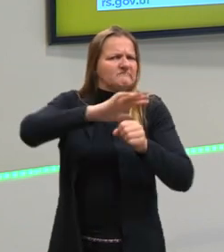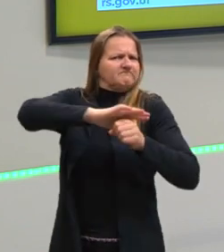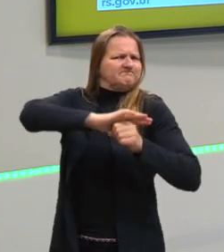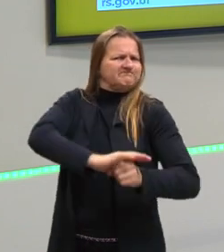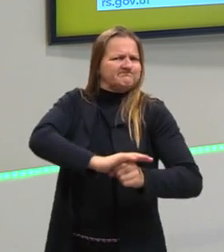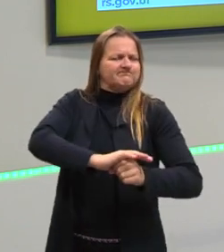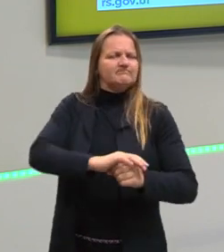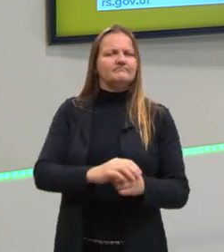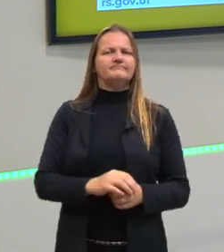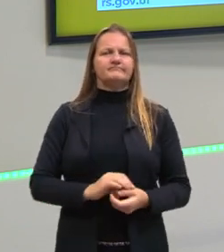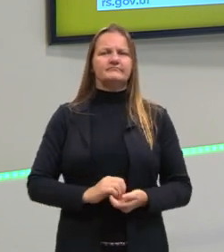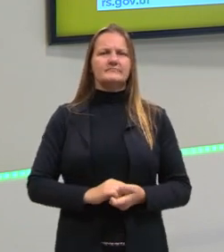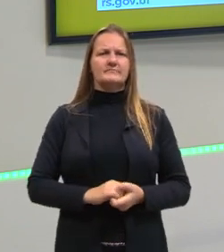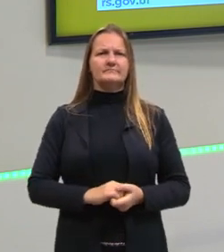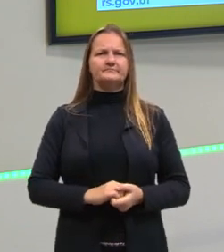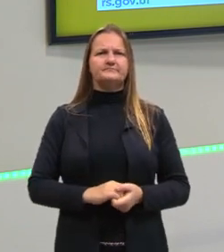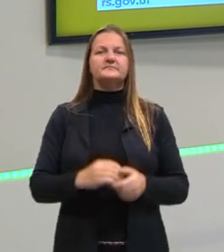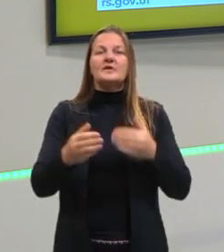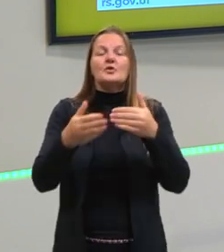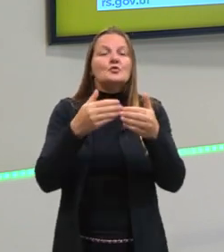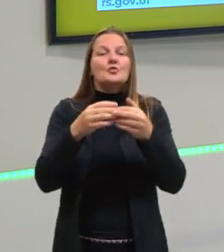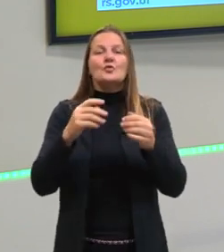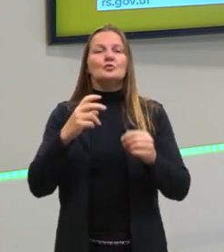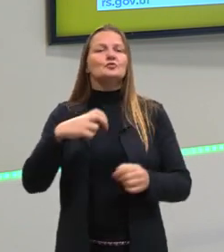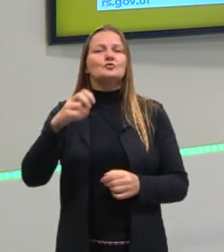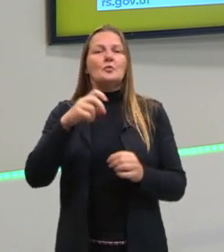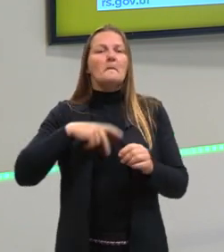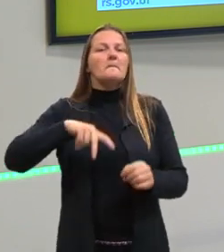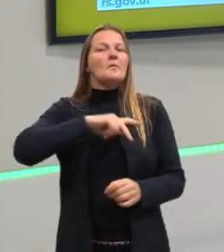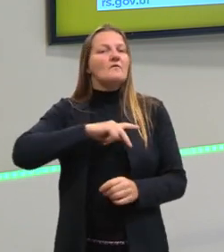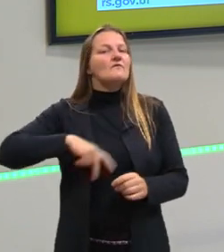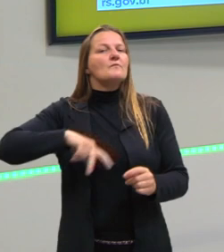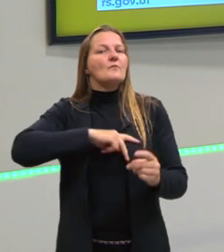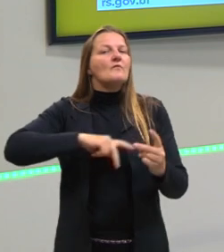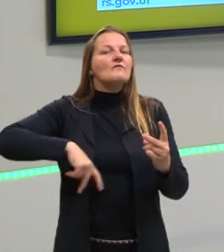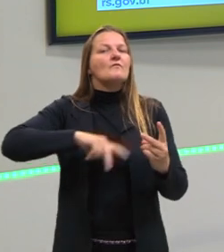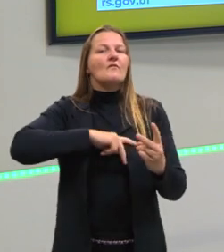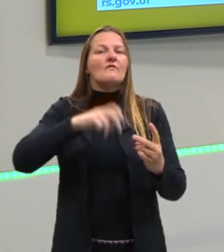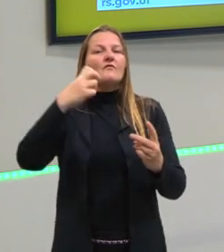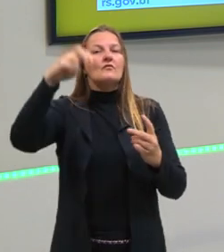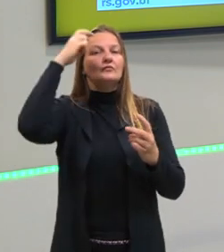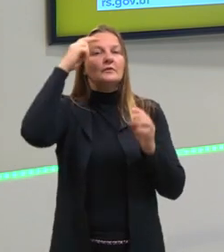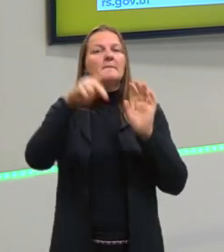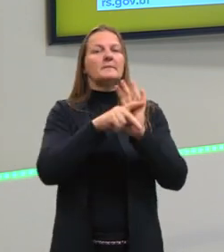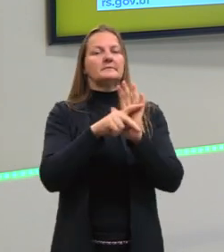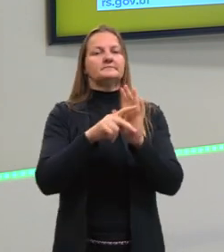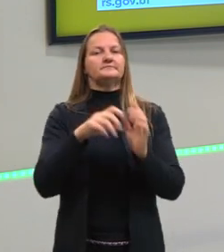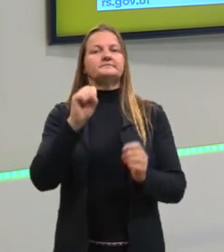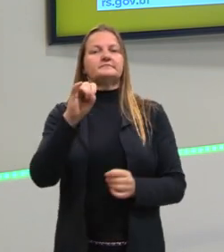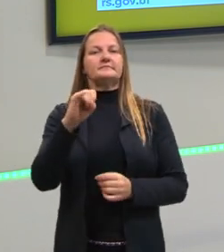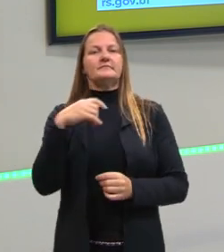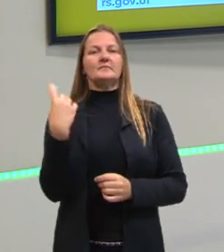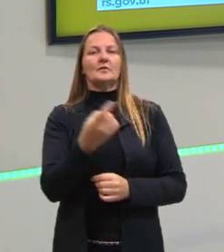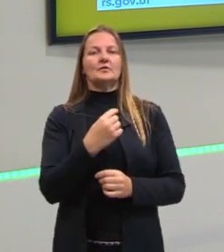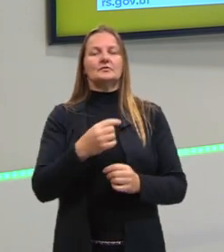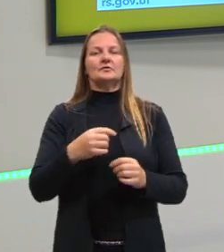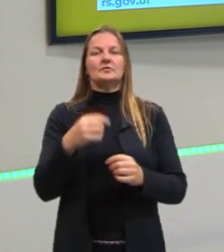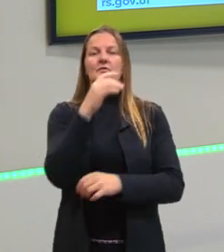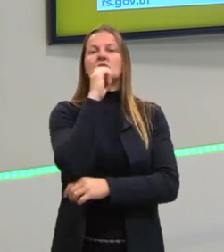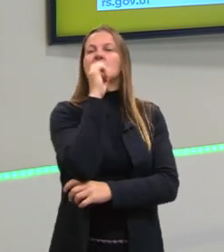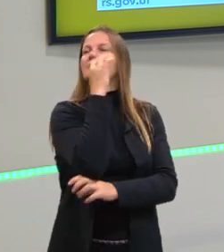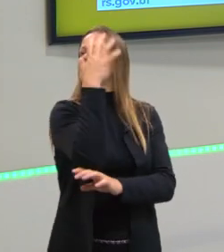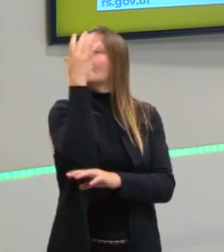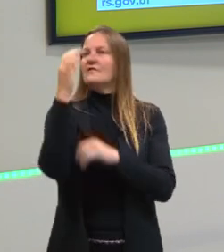subjulgar esse povo. Todos os povos têm cultura, sim. Por exemplo, se nós nos perdermos na floresta